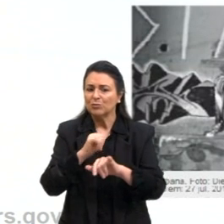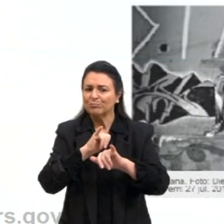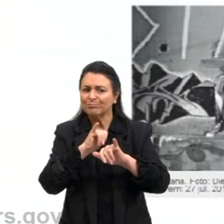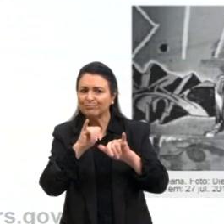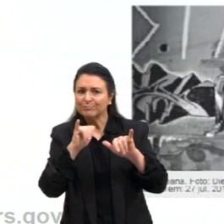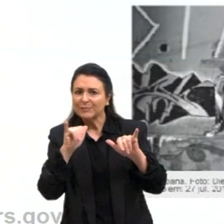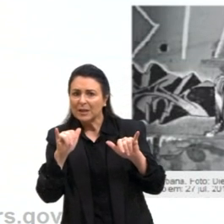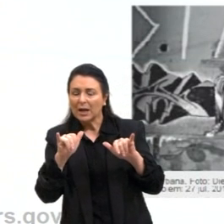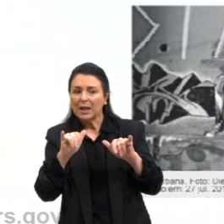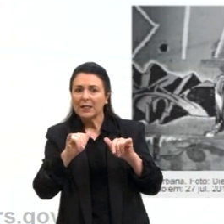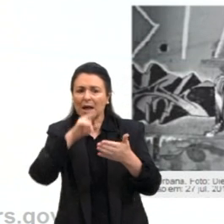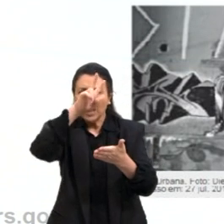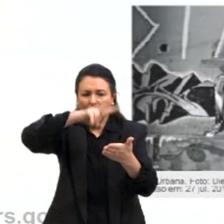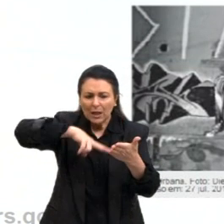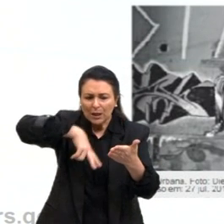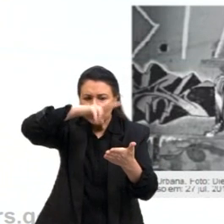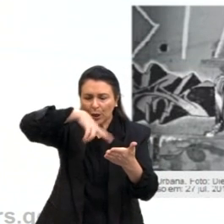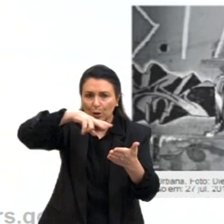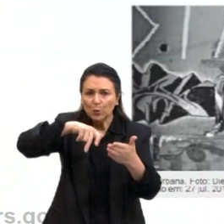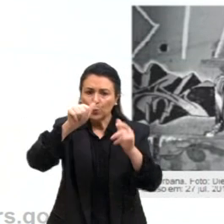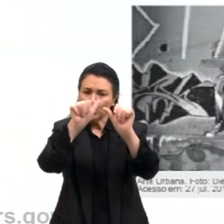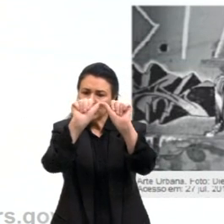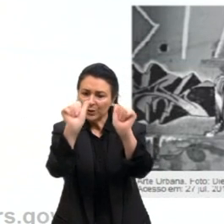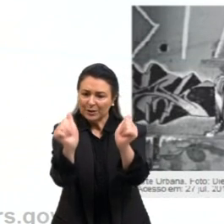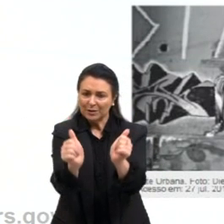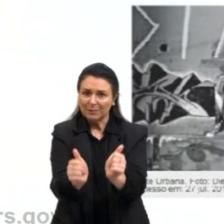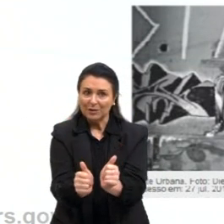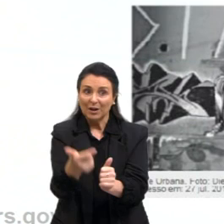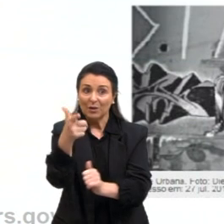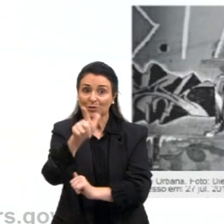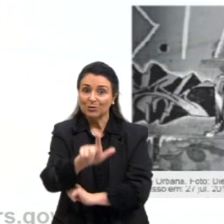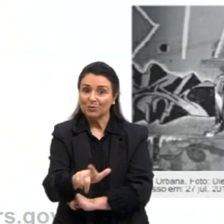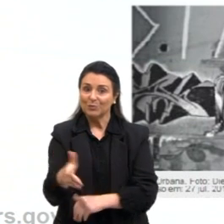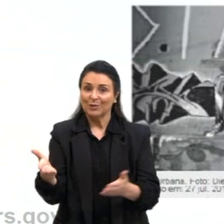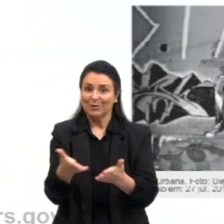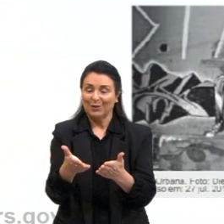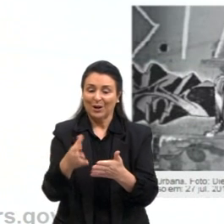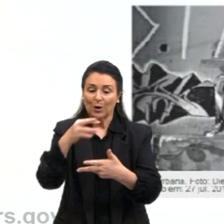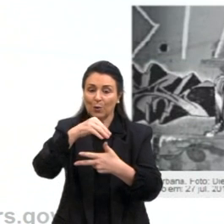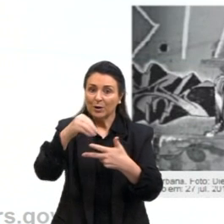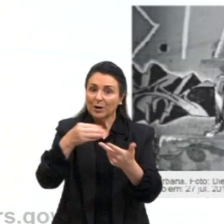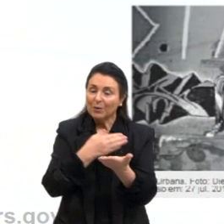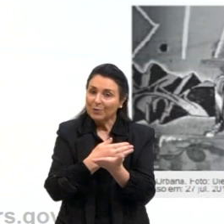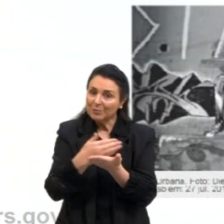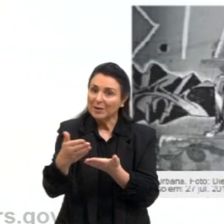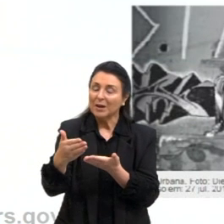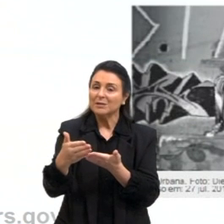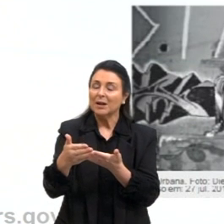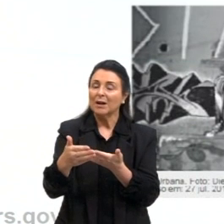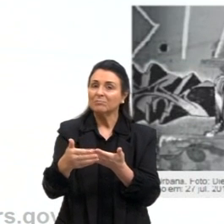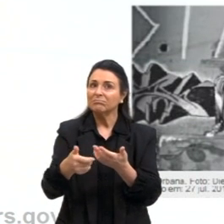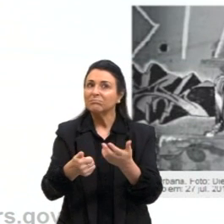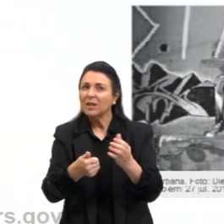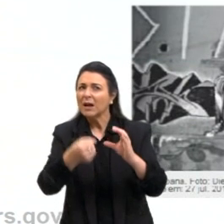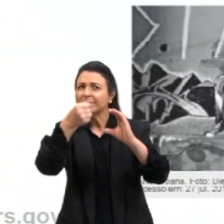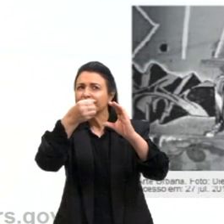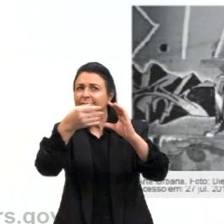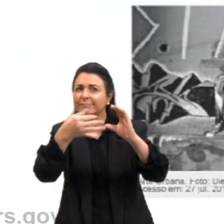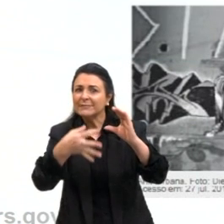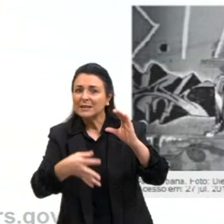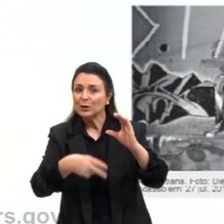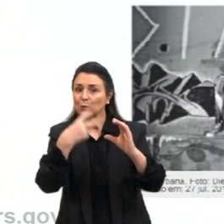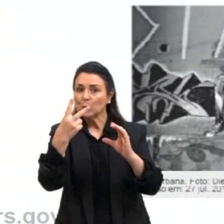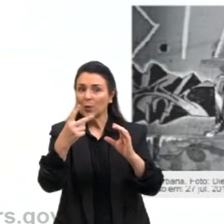imagem, porque é um assunto de extrema importância. E, de novo, aqui, o Enem, ele começa falando de duas